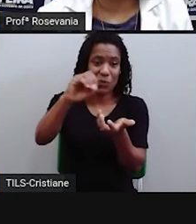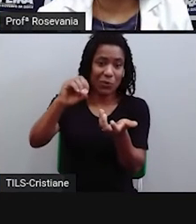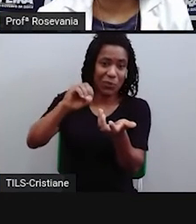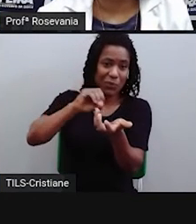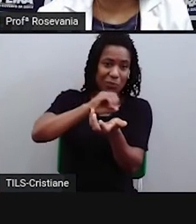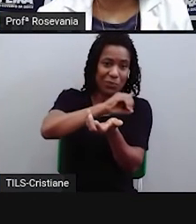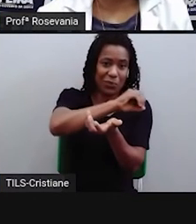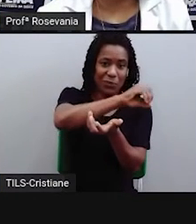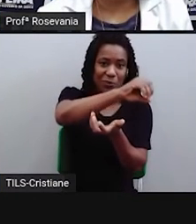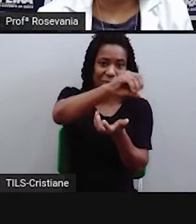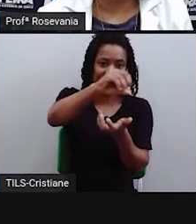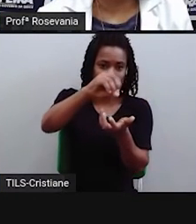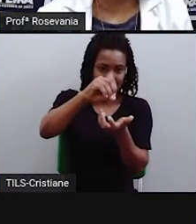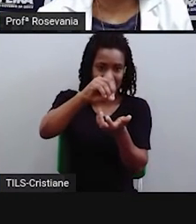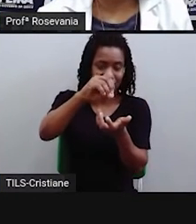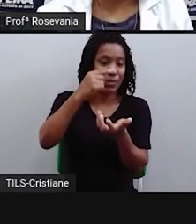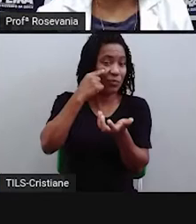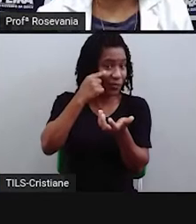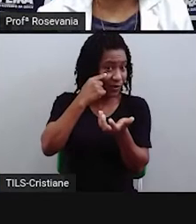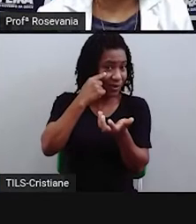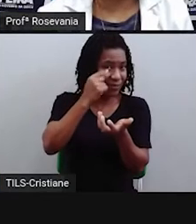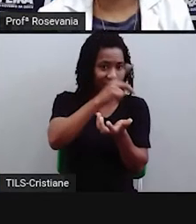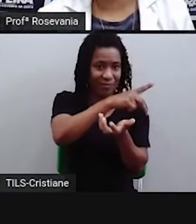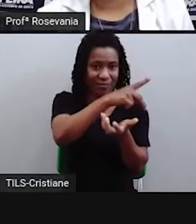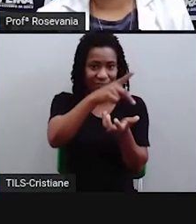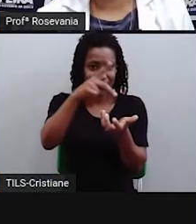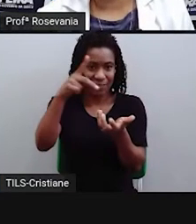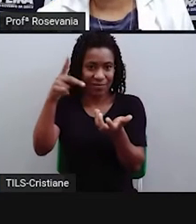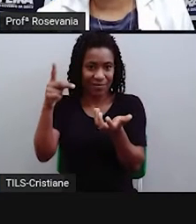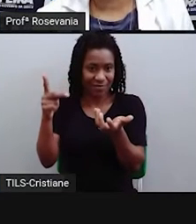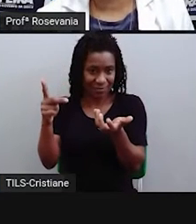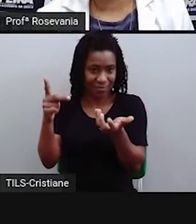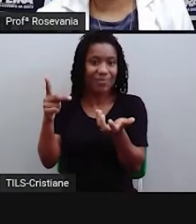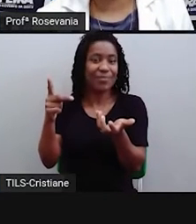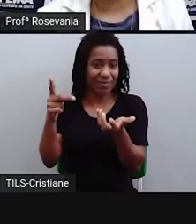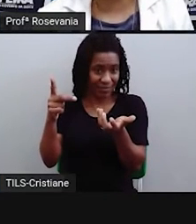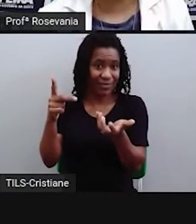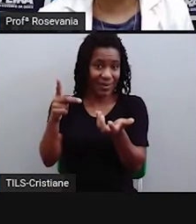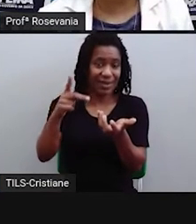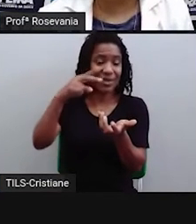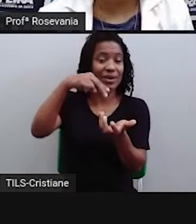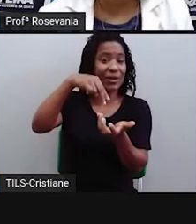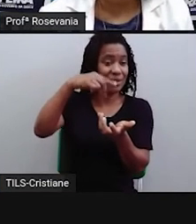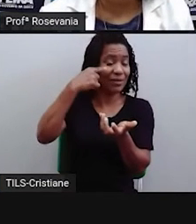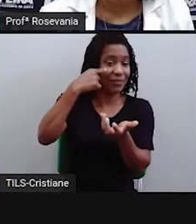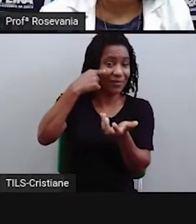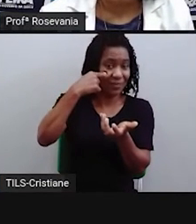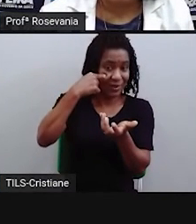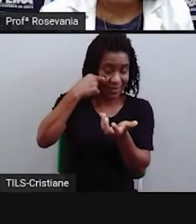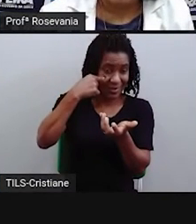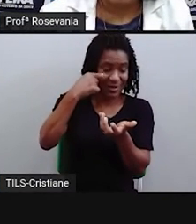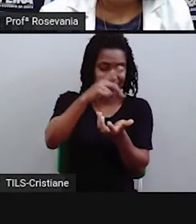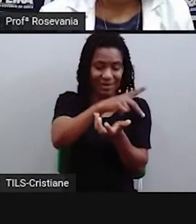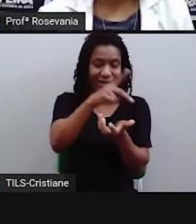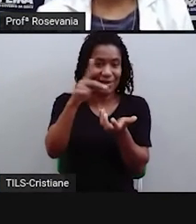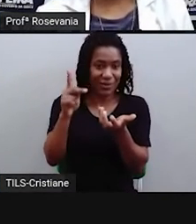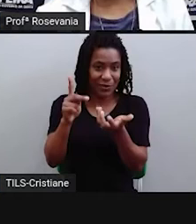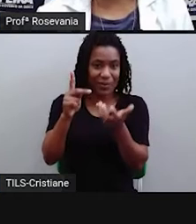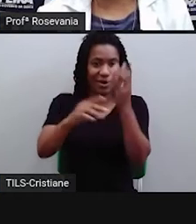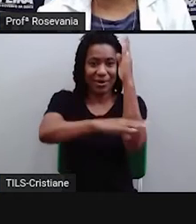no sentido norte. norte, ou seja, eu saio do centro do planeta aqui na linha do Equador